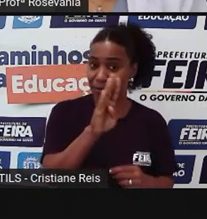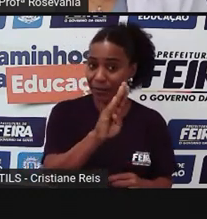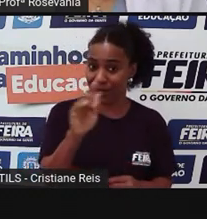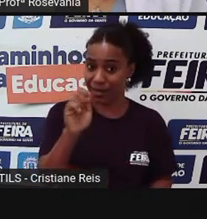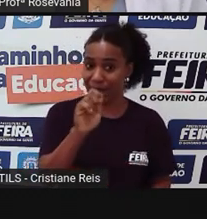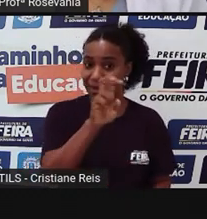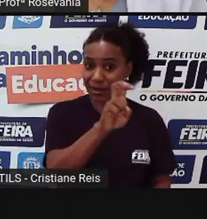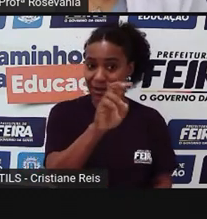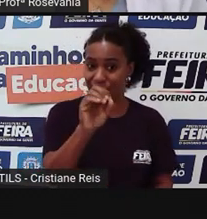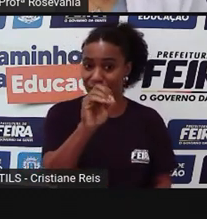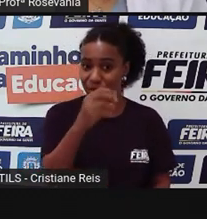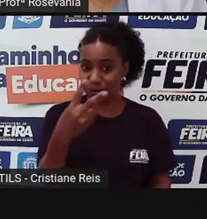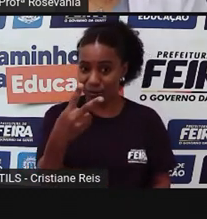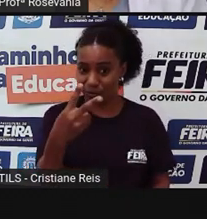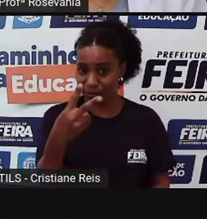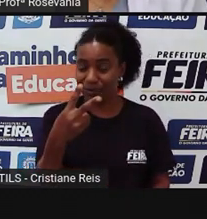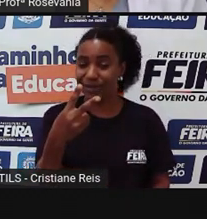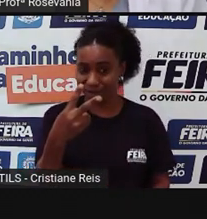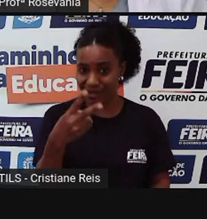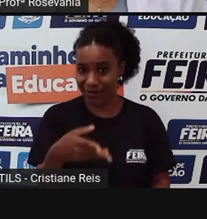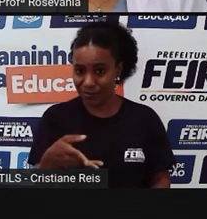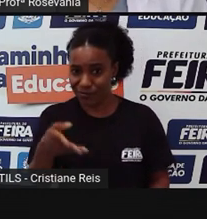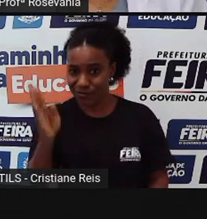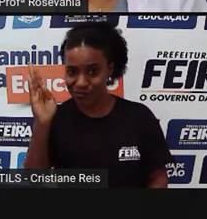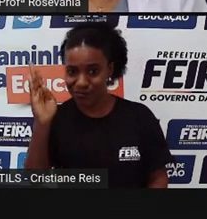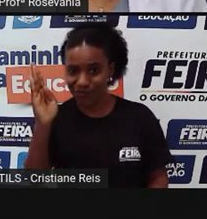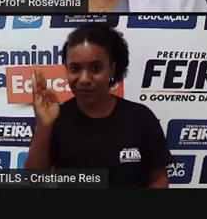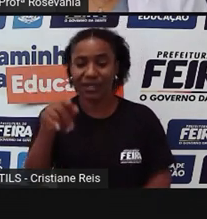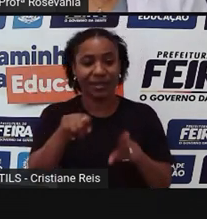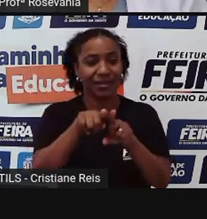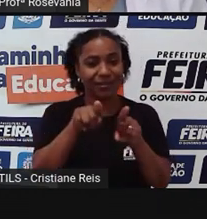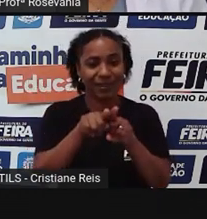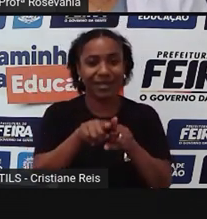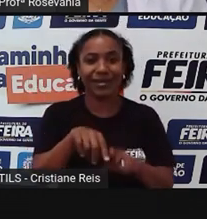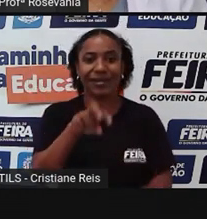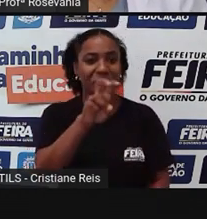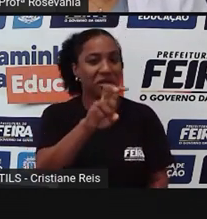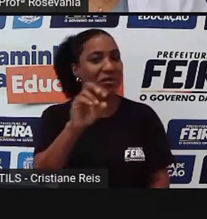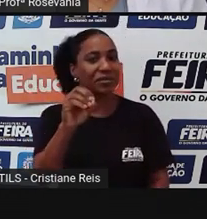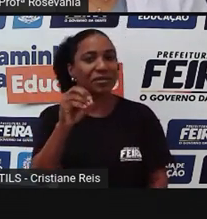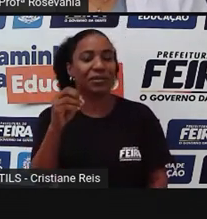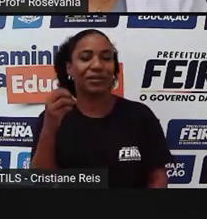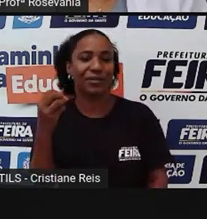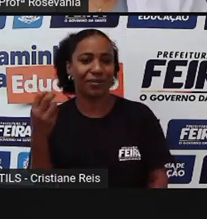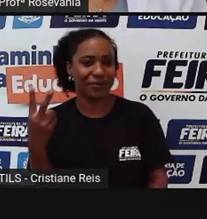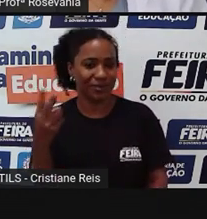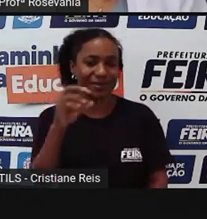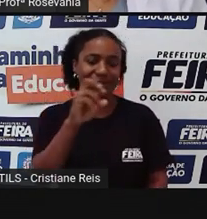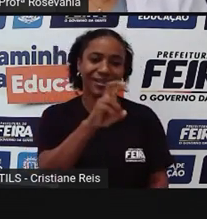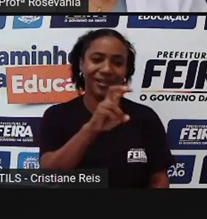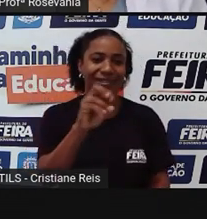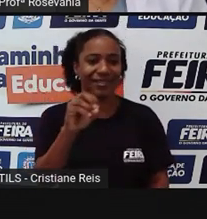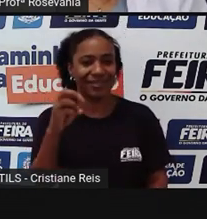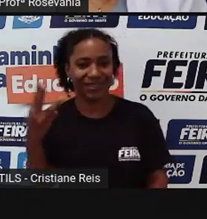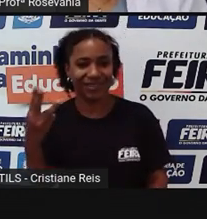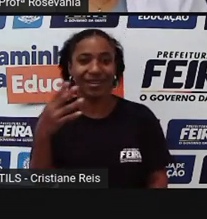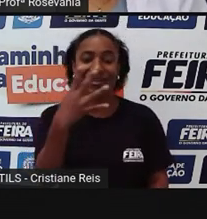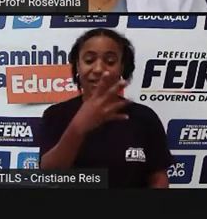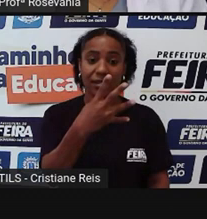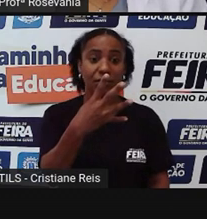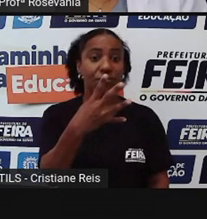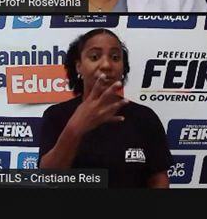a gente tem a BR-052, a BR-502, a BR-503, a BR-499, a BR